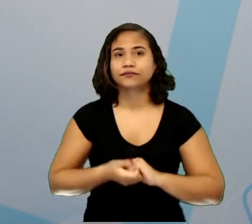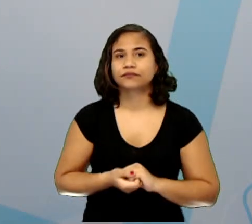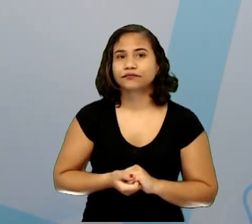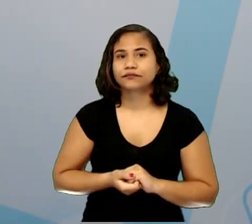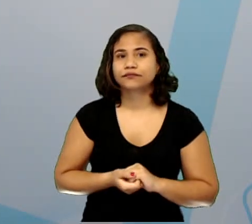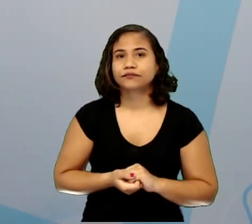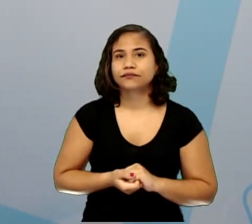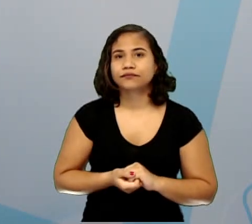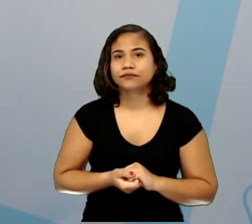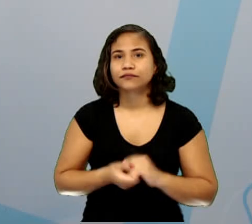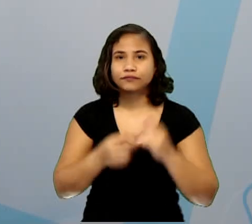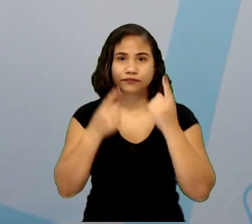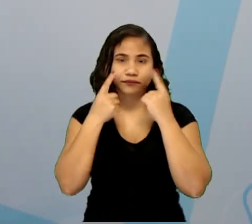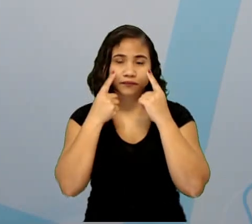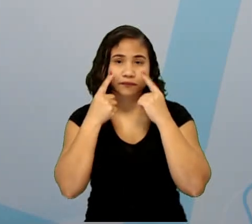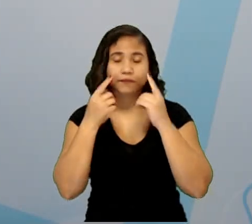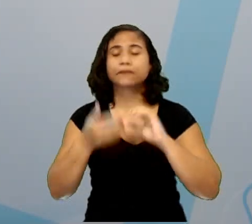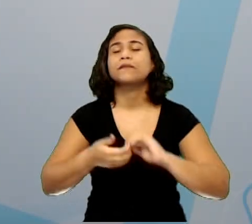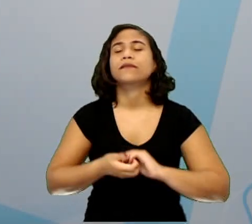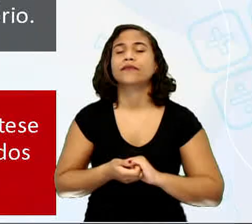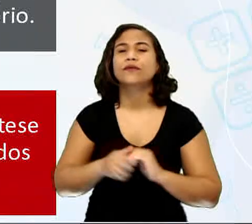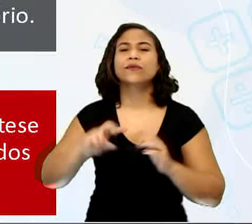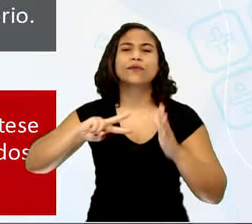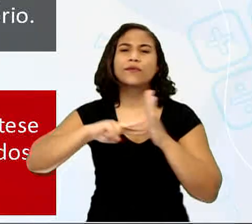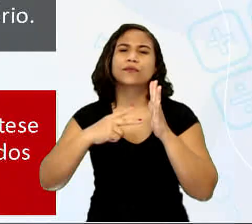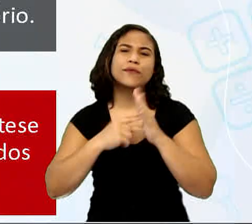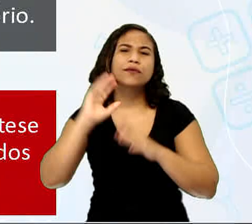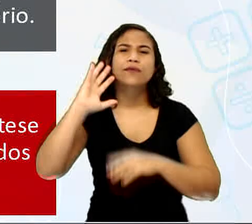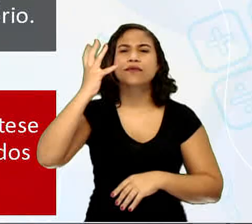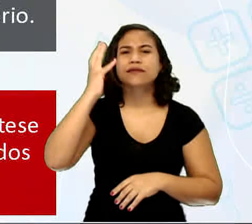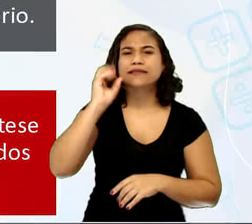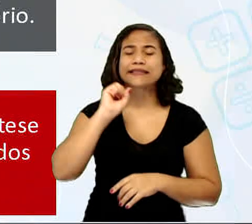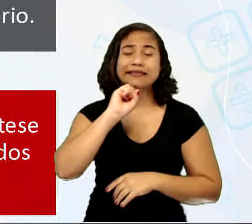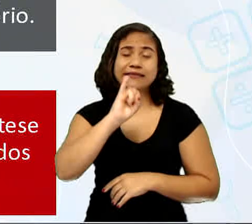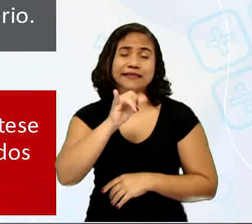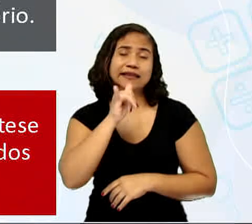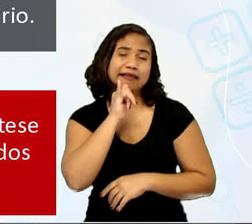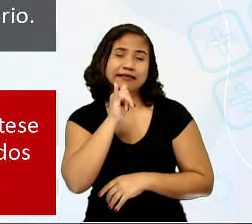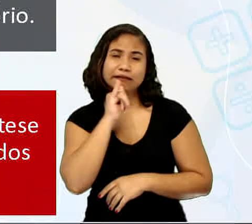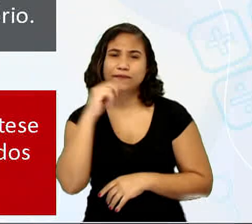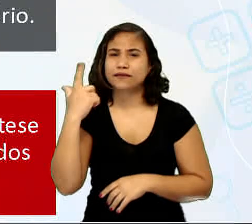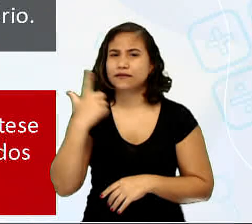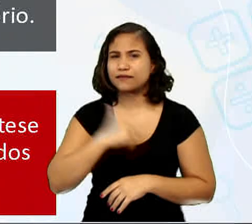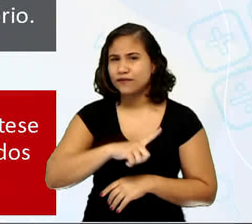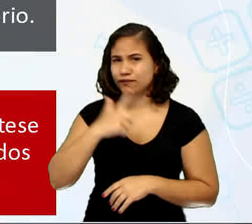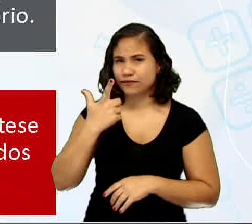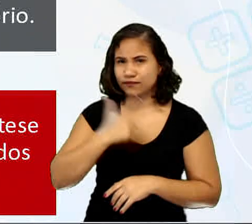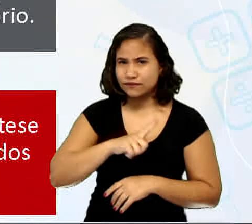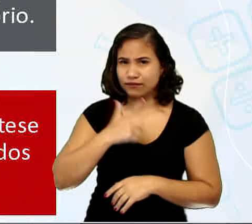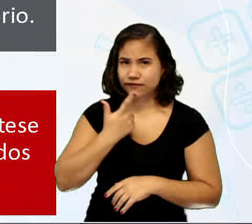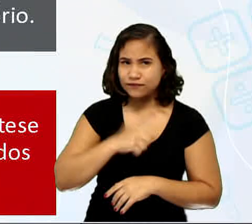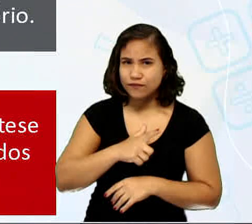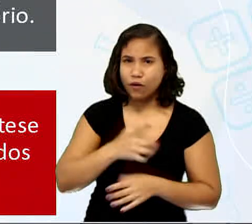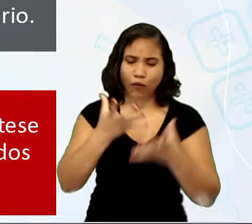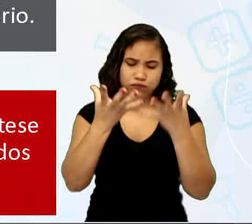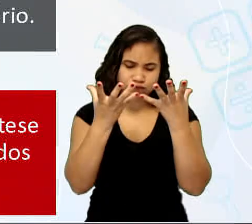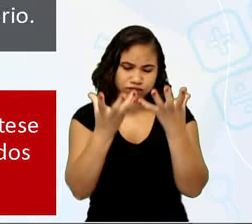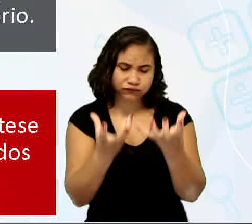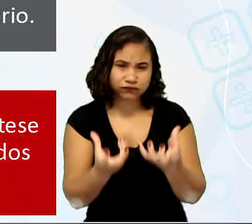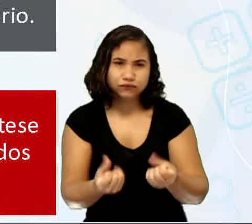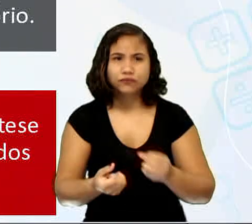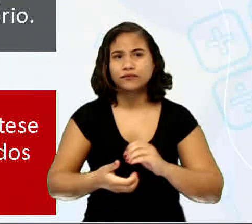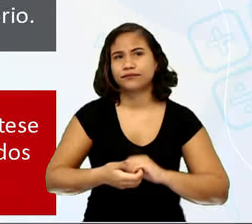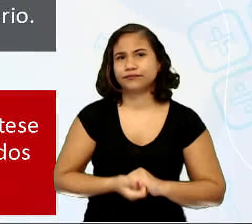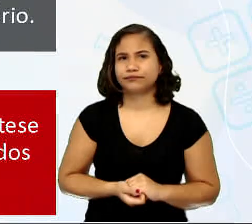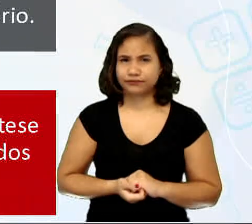pouco mais. Veja só. O que aconteceria se não existisse os decompositores?